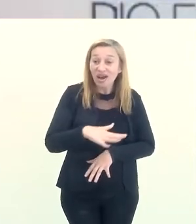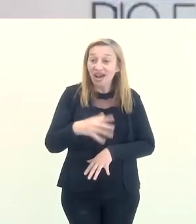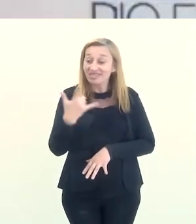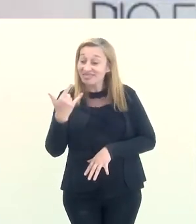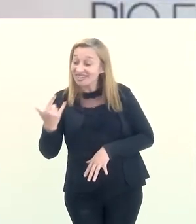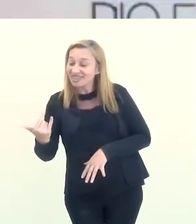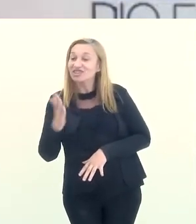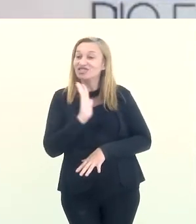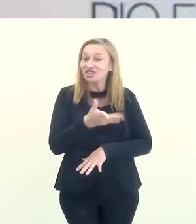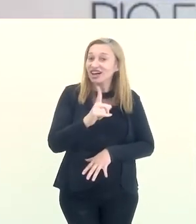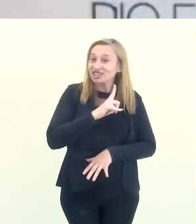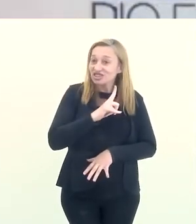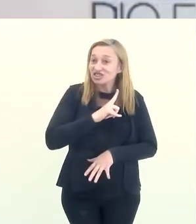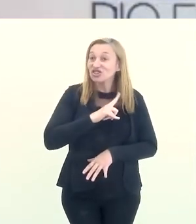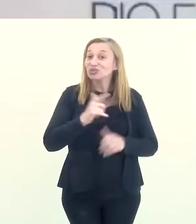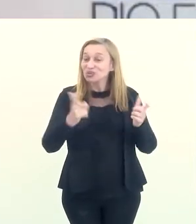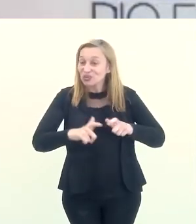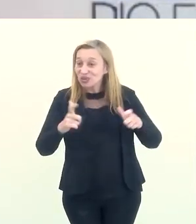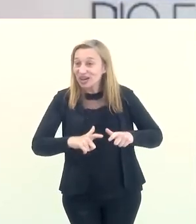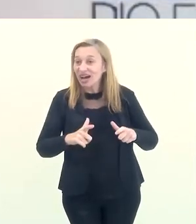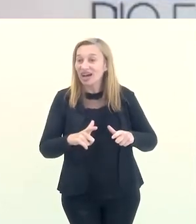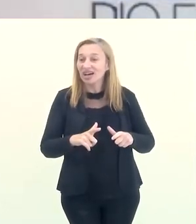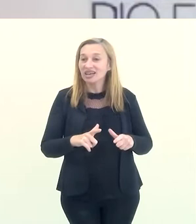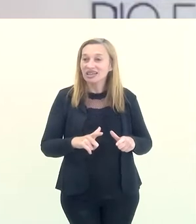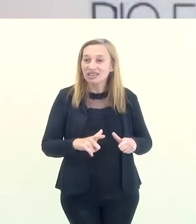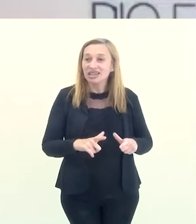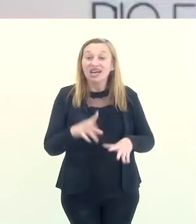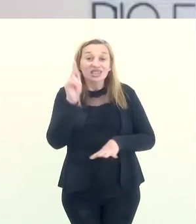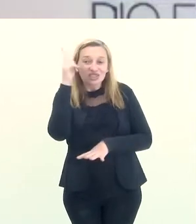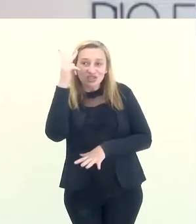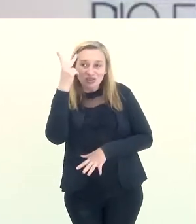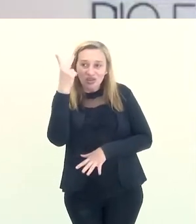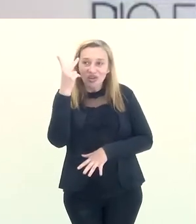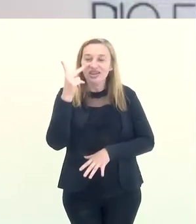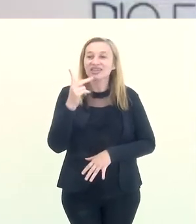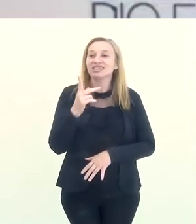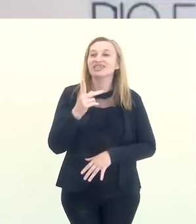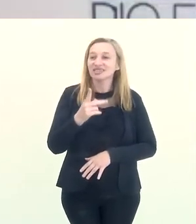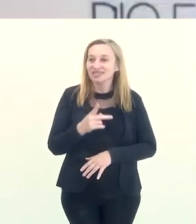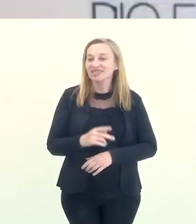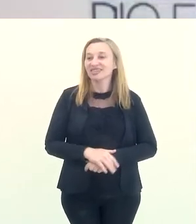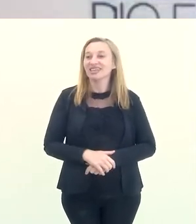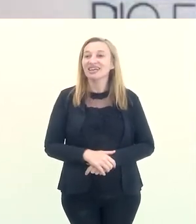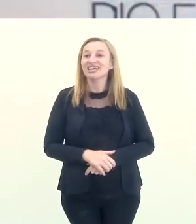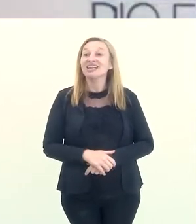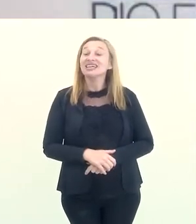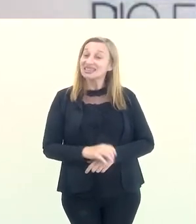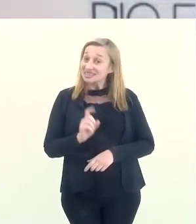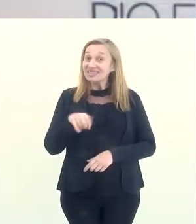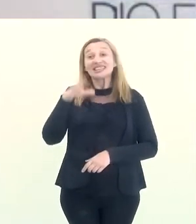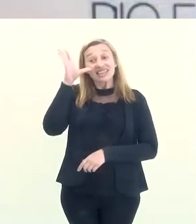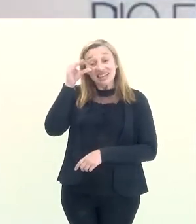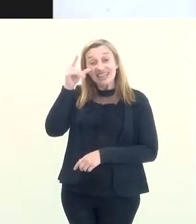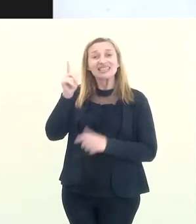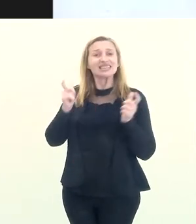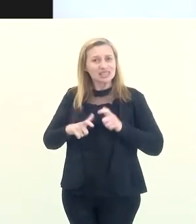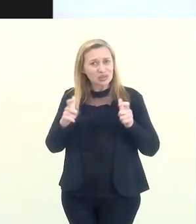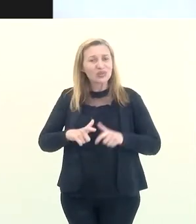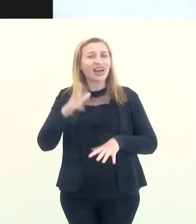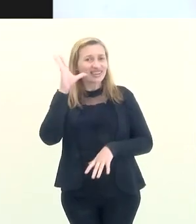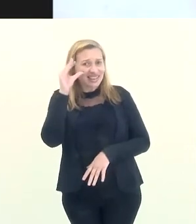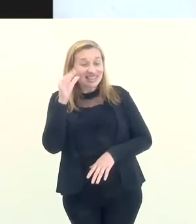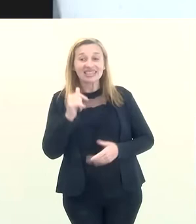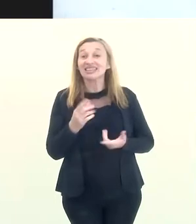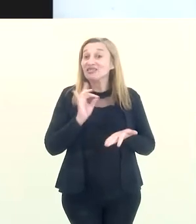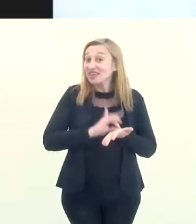espaço e um atrativo que já existiu na região e que conta a história da região. É muito interessante,